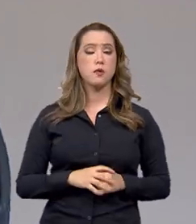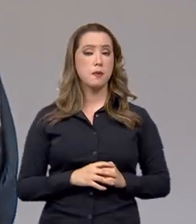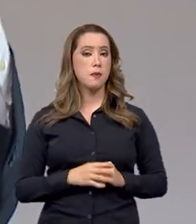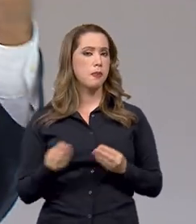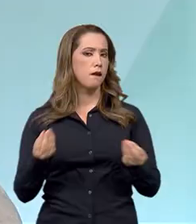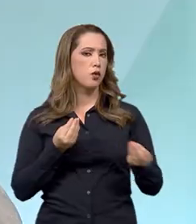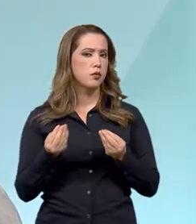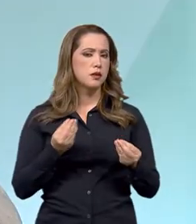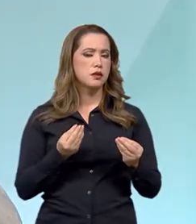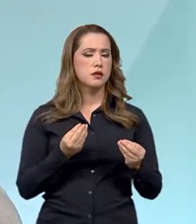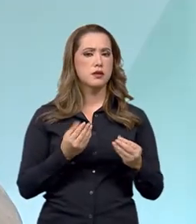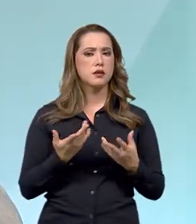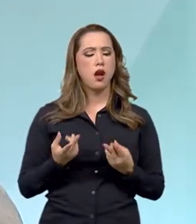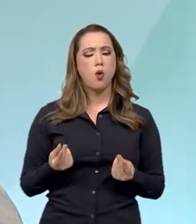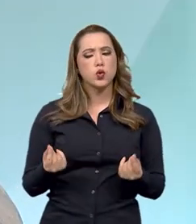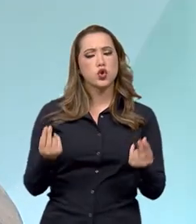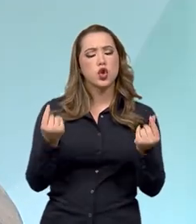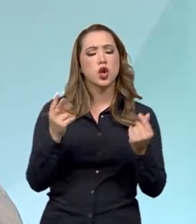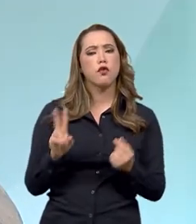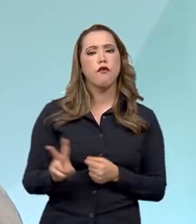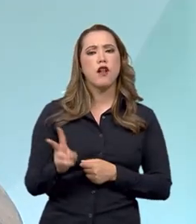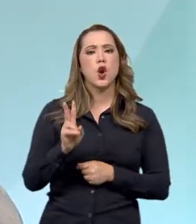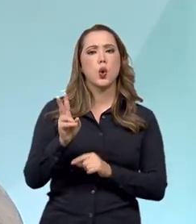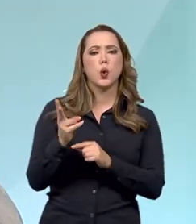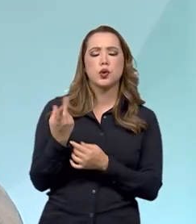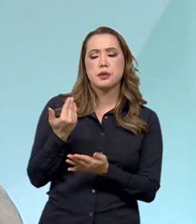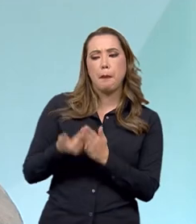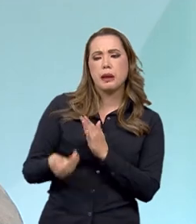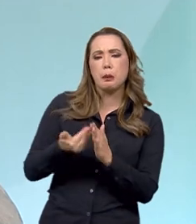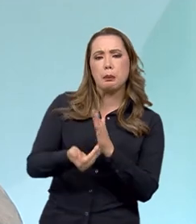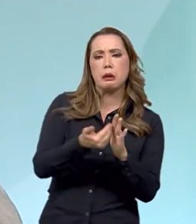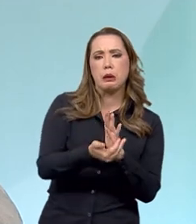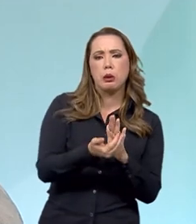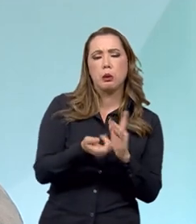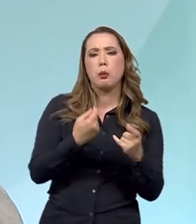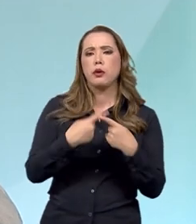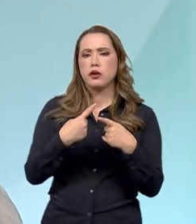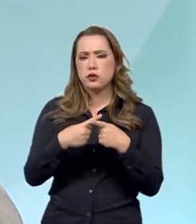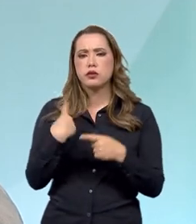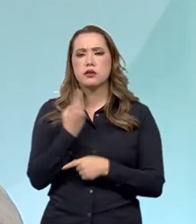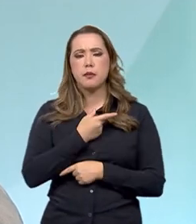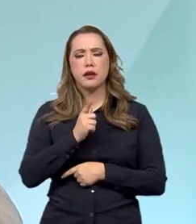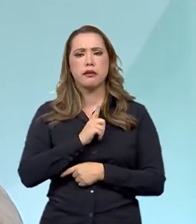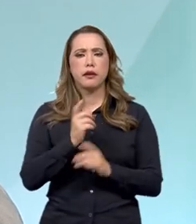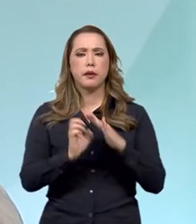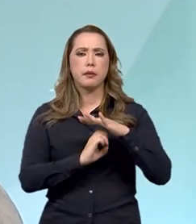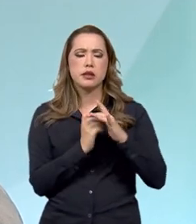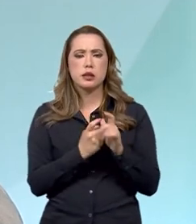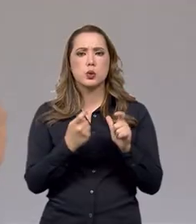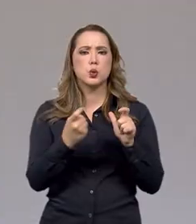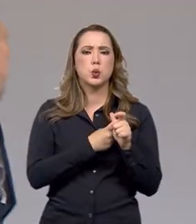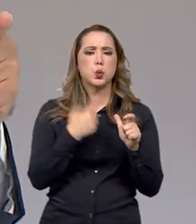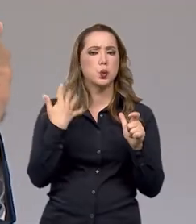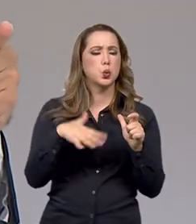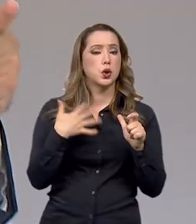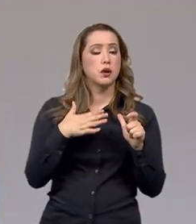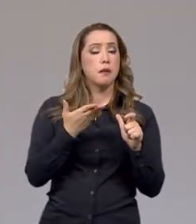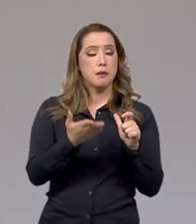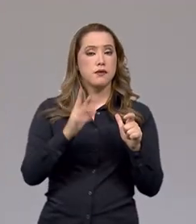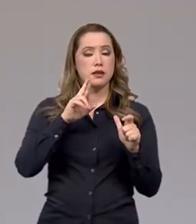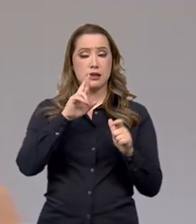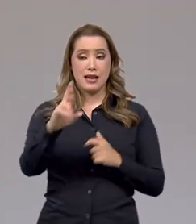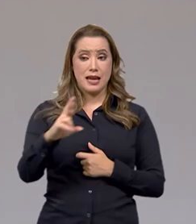é que está a recuperação de valores pela Receita? A gente sabe que o contencioso tributário é grande no Brasil, mas o senhor